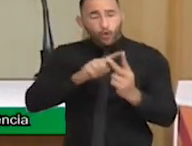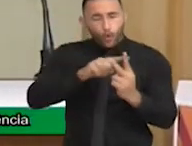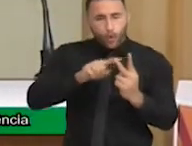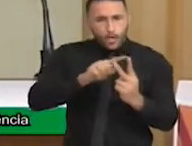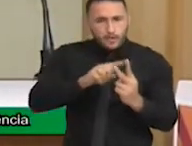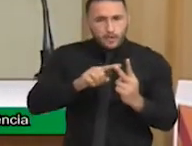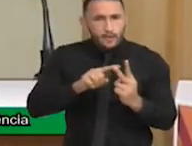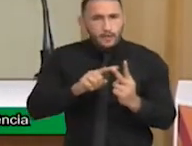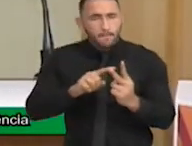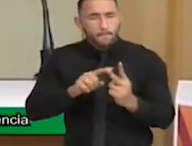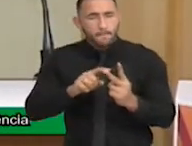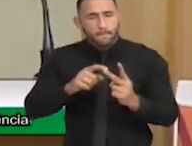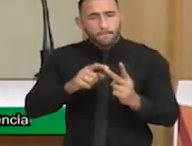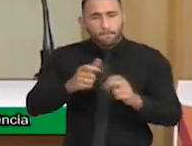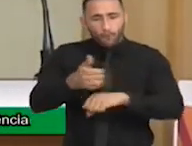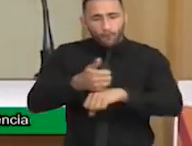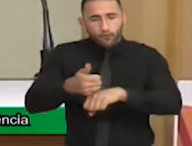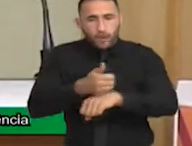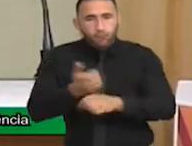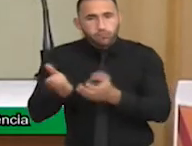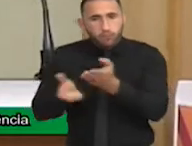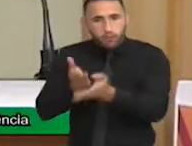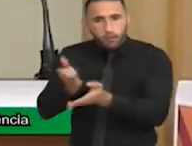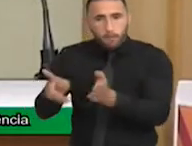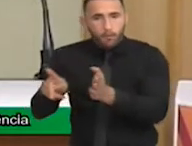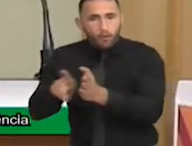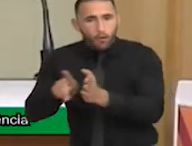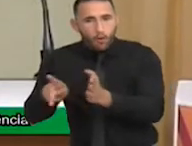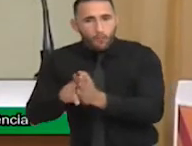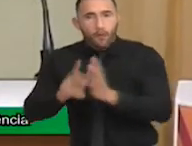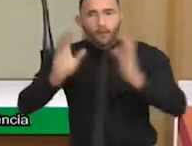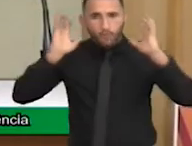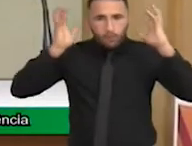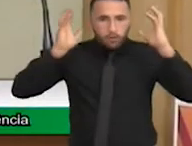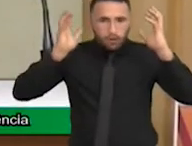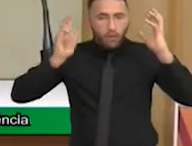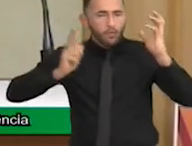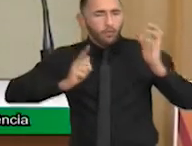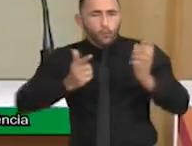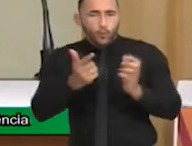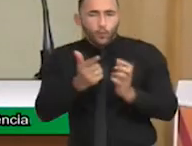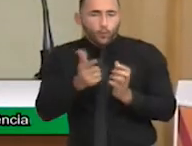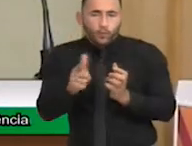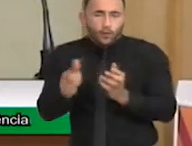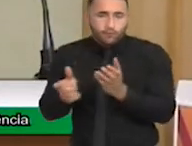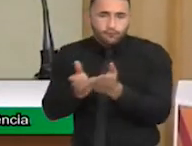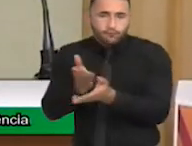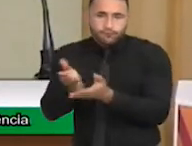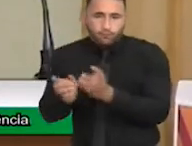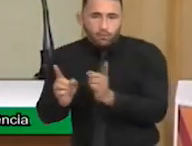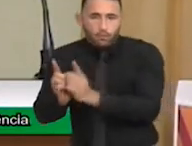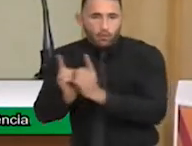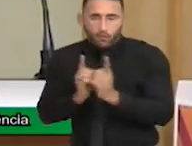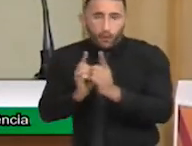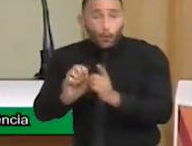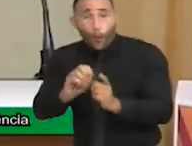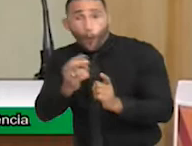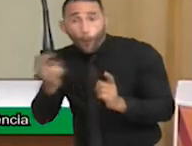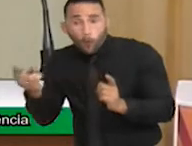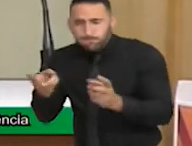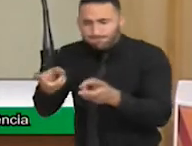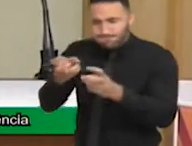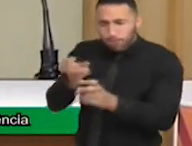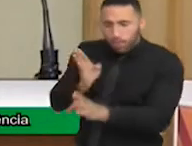ocupacionais para o atendimento de todas as crianças do município, fonoaudiólogos que não atendem toda a demanda e nem a complexidade das